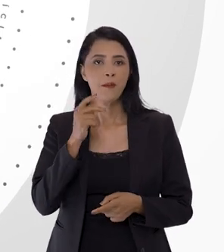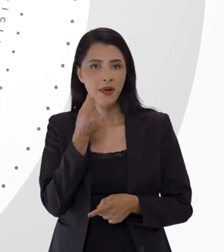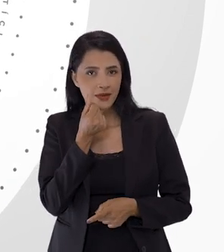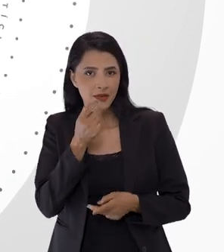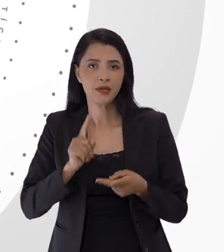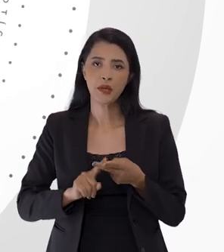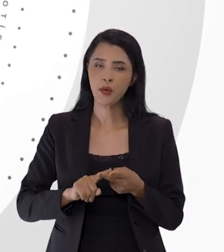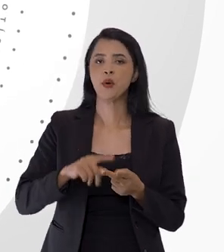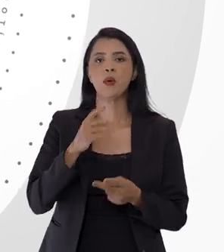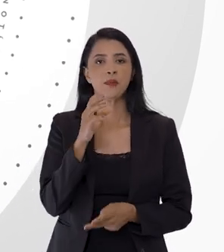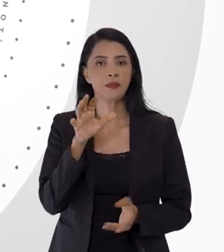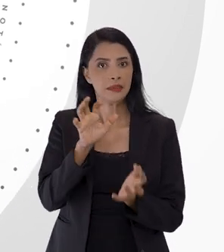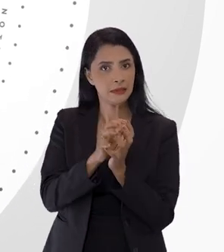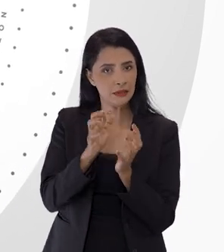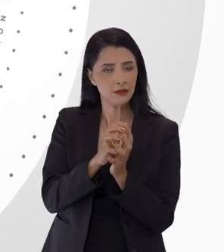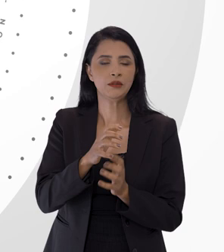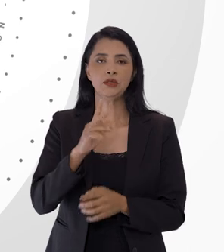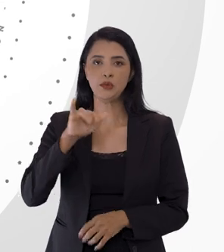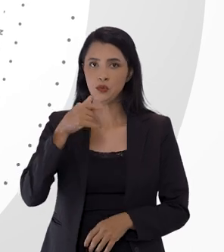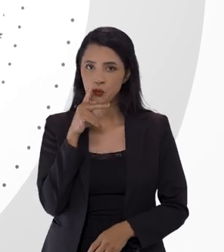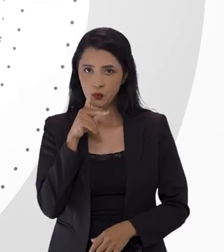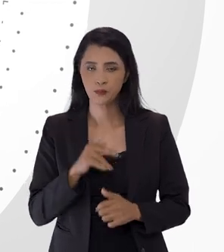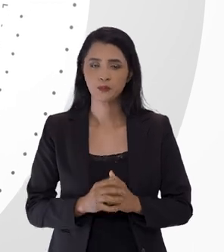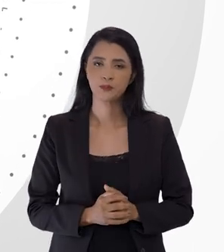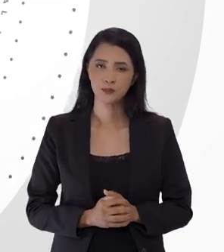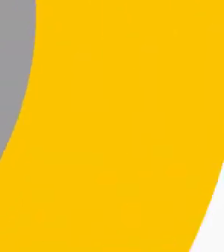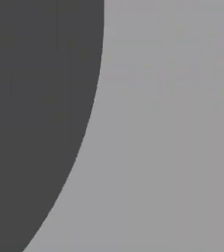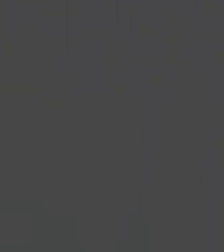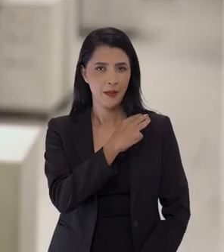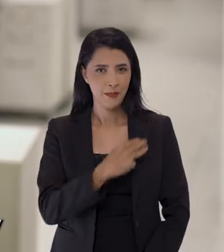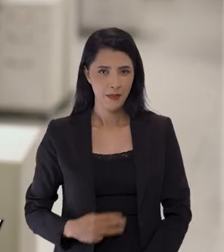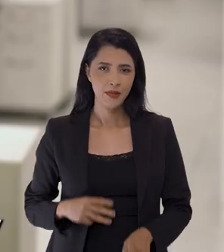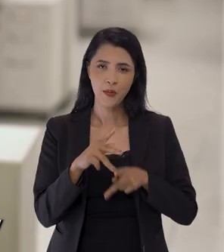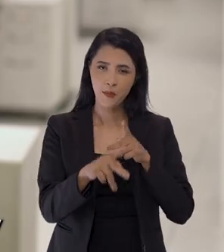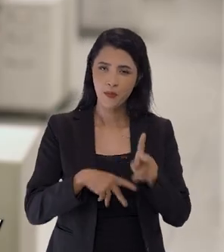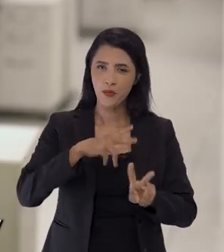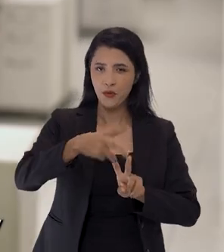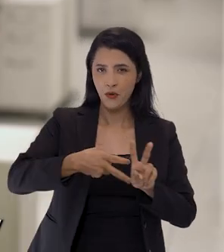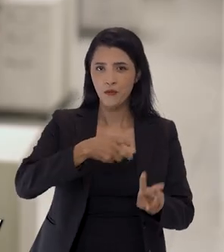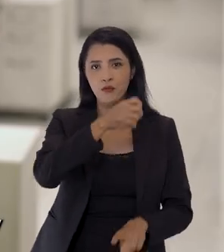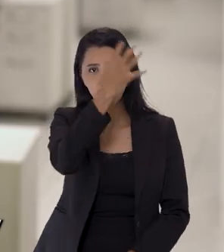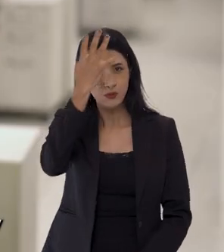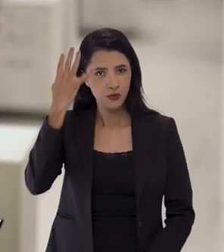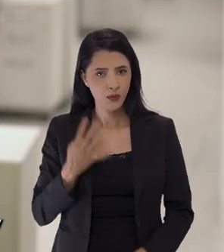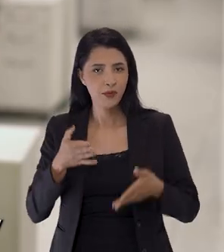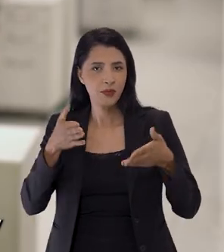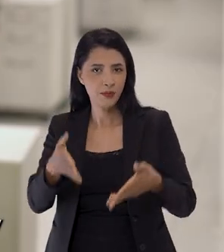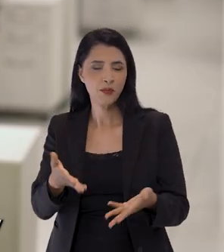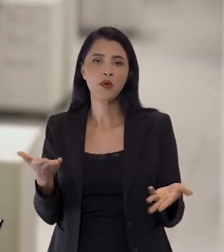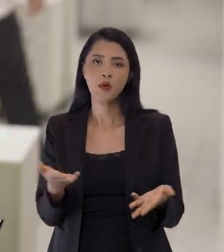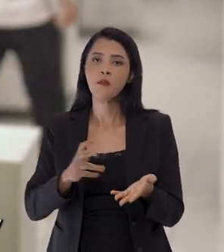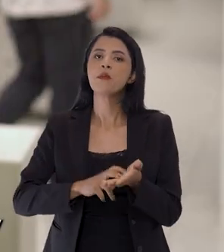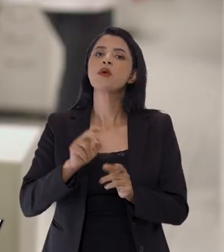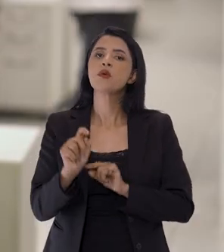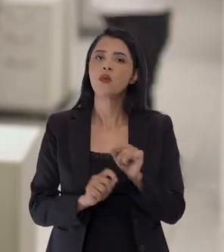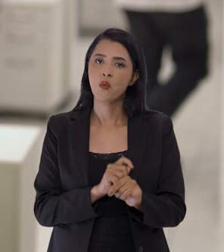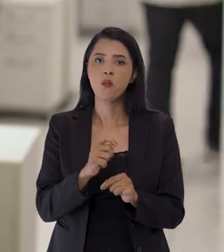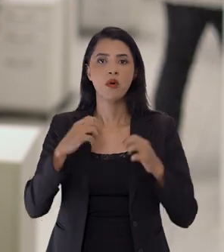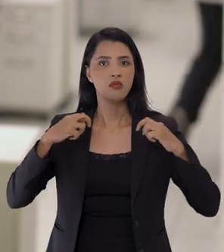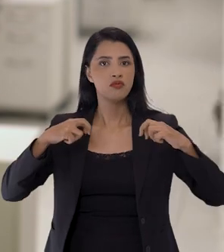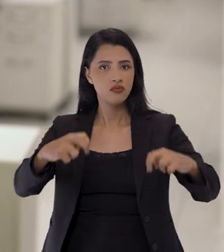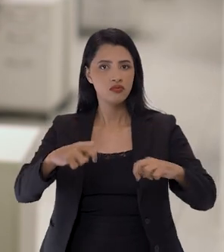Salvador, Maceió, Recife e João Pessoa. A ministra dos povos indígenas, Sônia Guajajara,